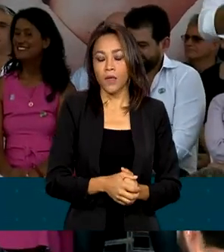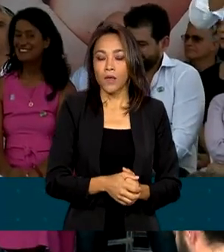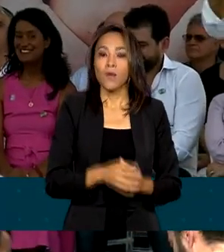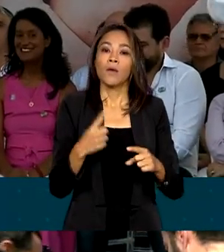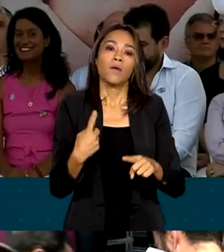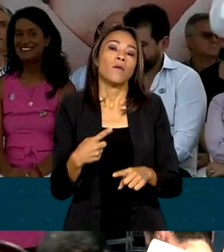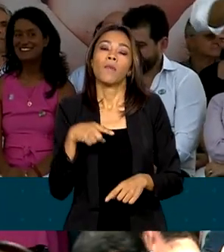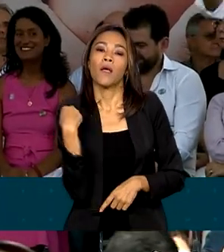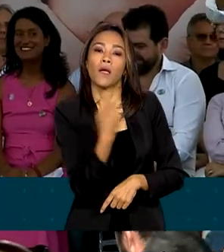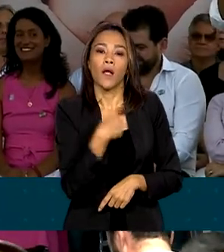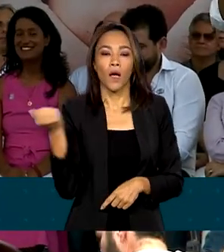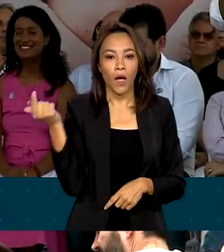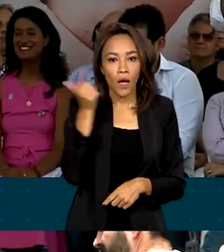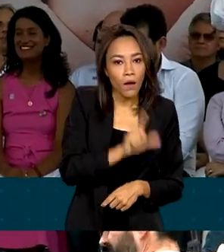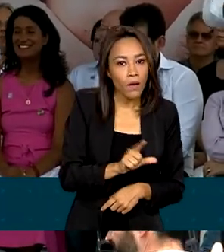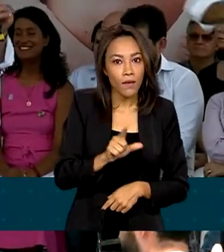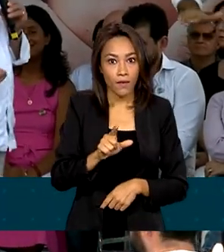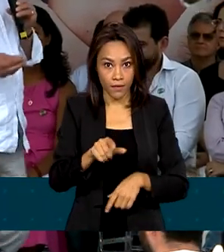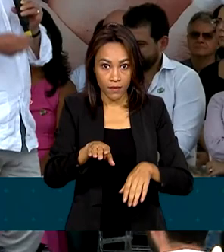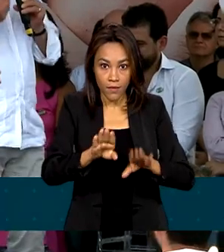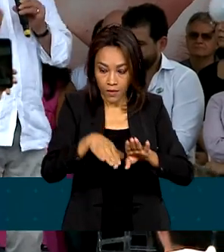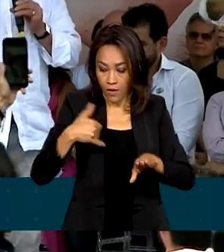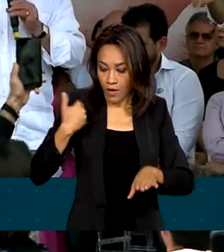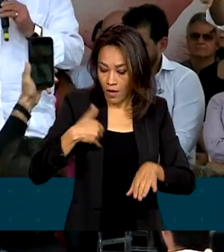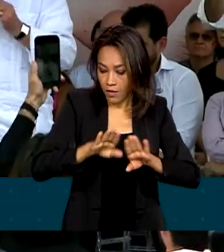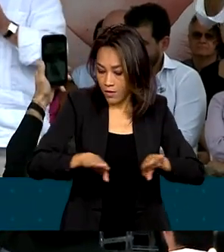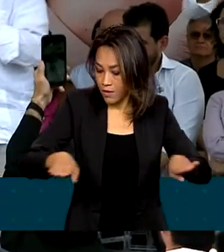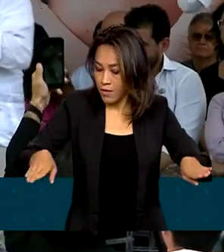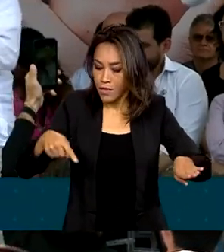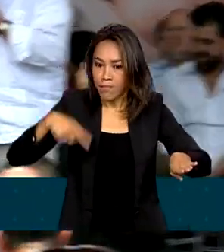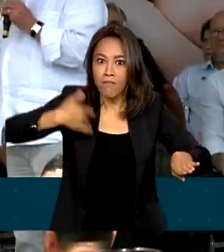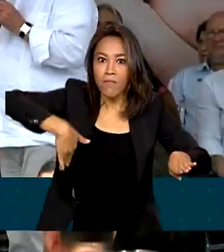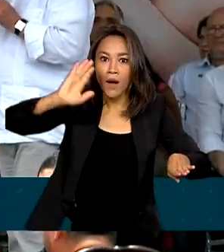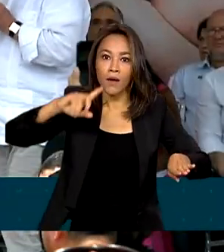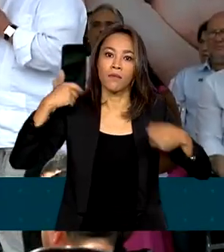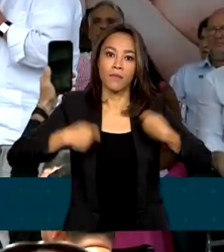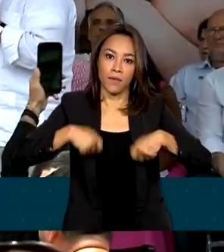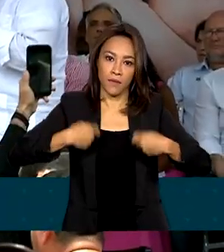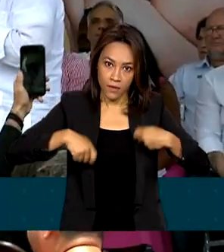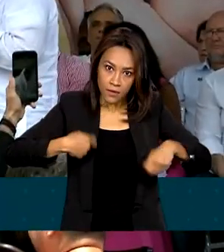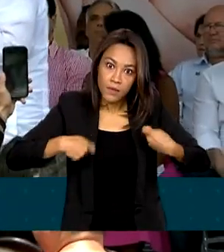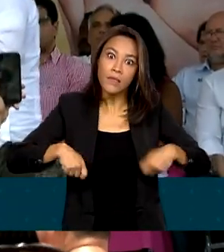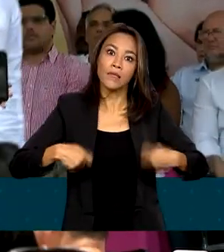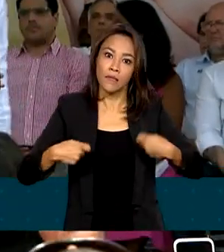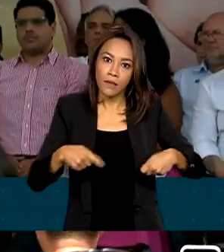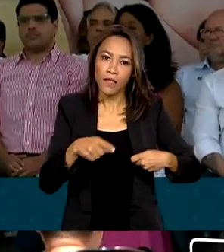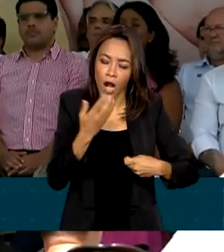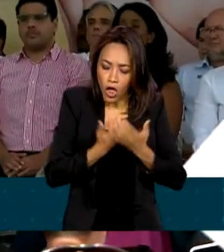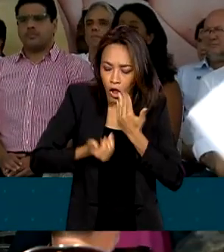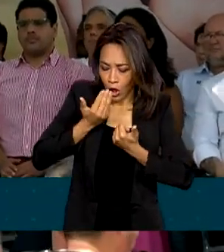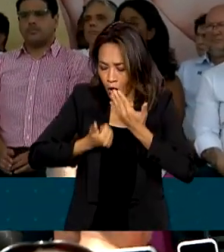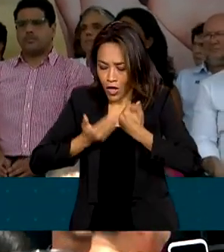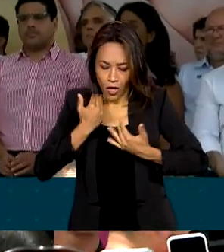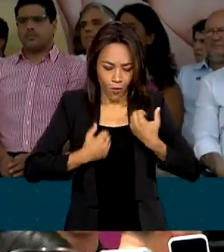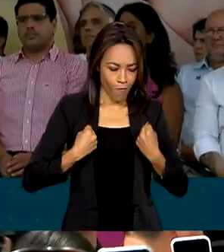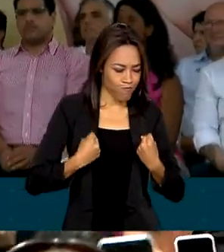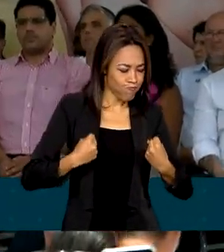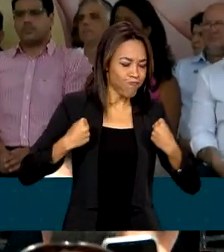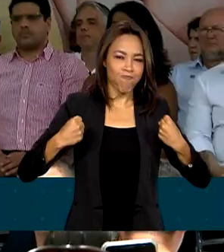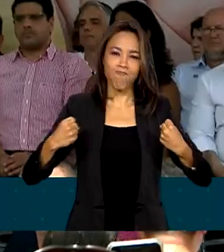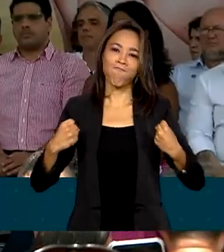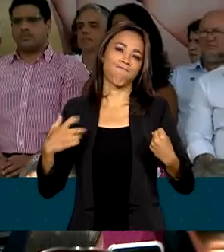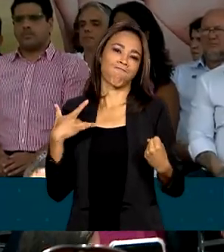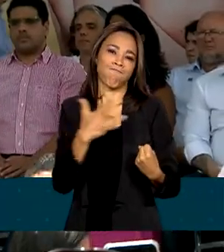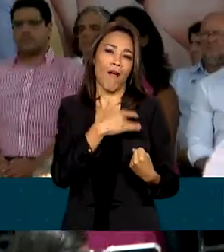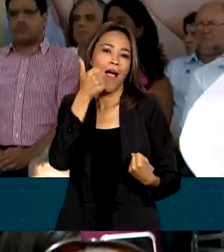possa, na infância em que a criança mais precisa estar nutrida, a gente garantir que a mãe